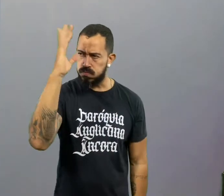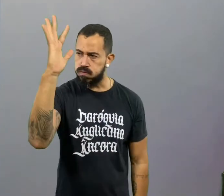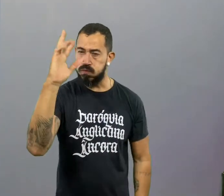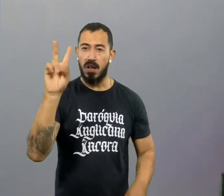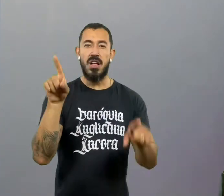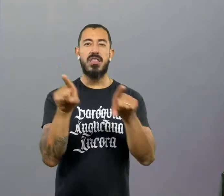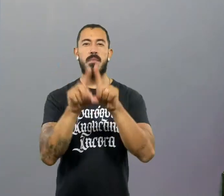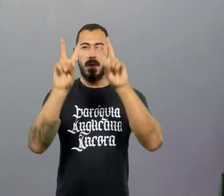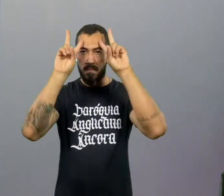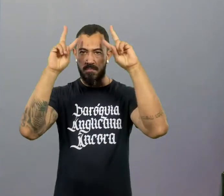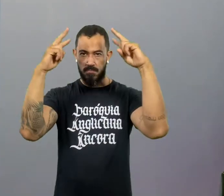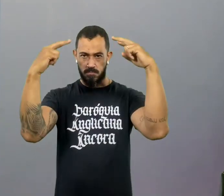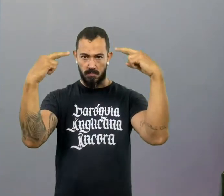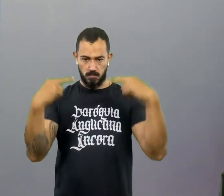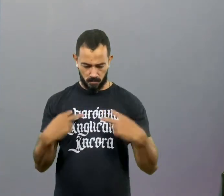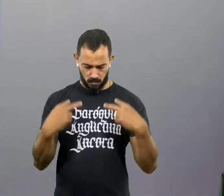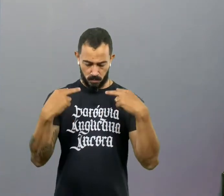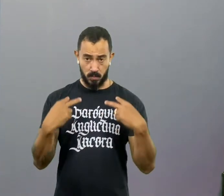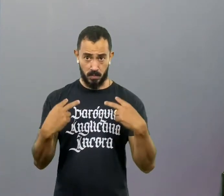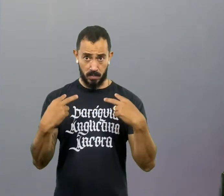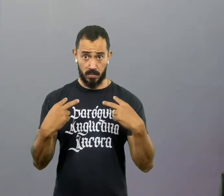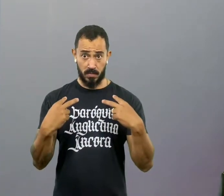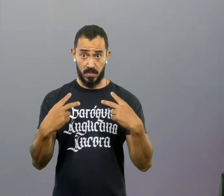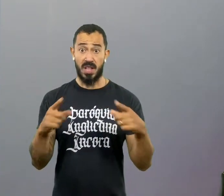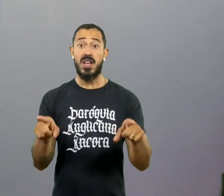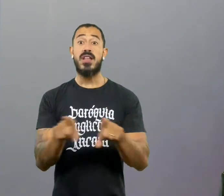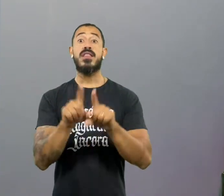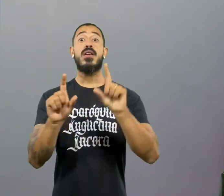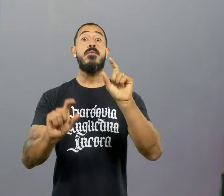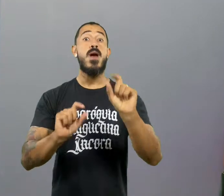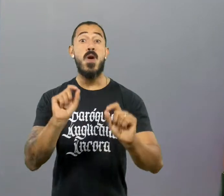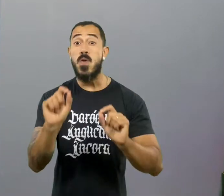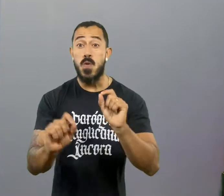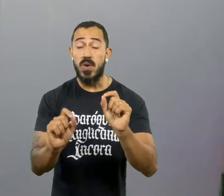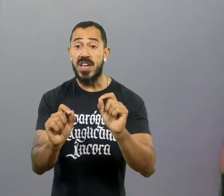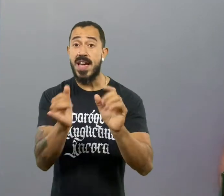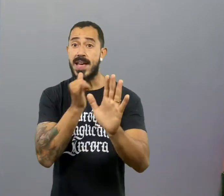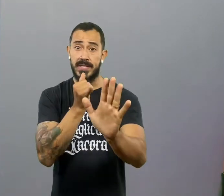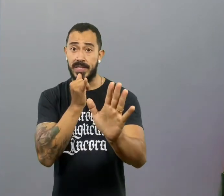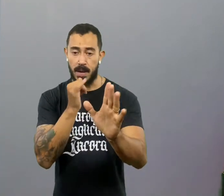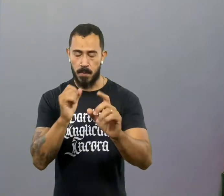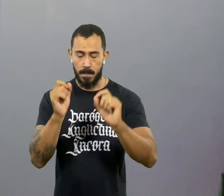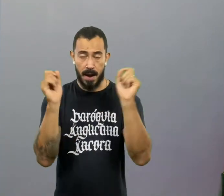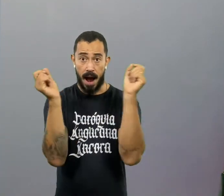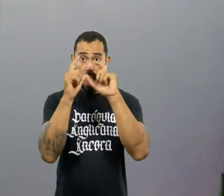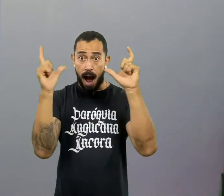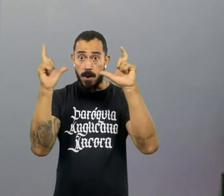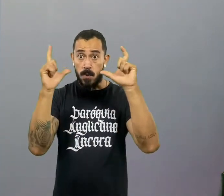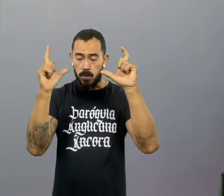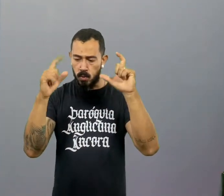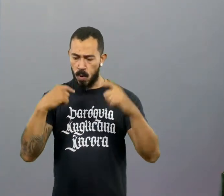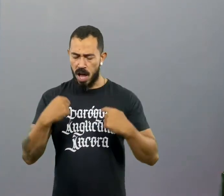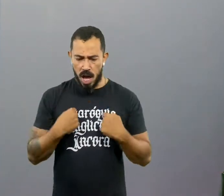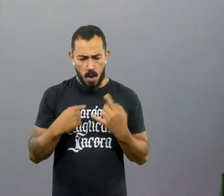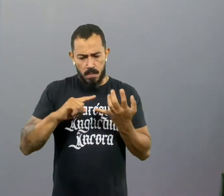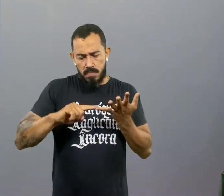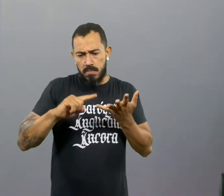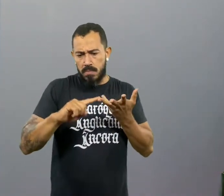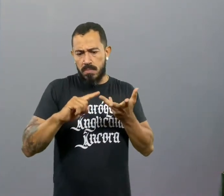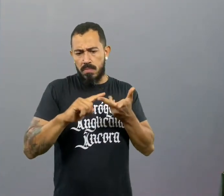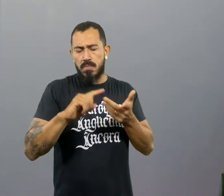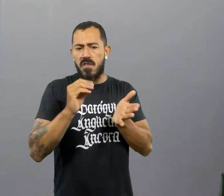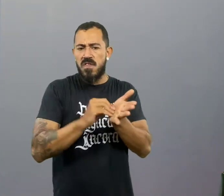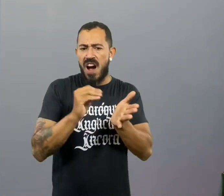se analisar. Nas infecções emocionais, que é bom que se faça logo quando se acorda. É bom fazer um checklist.